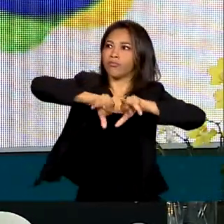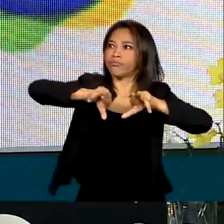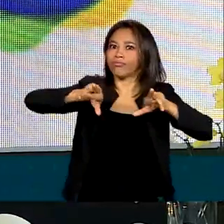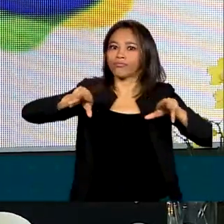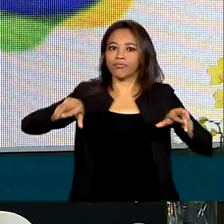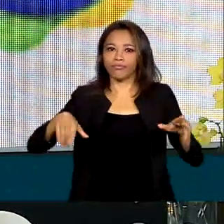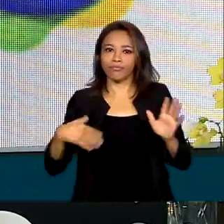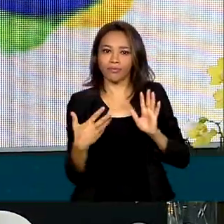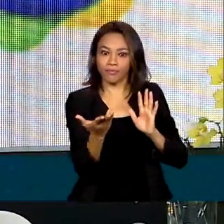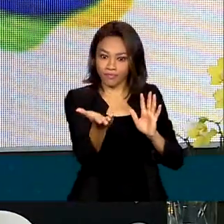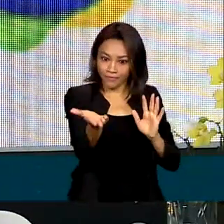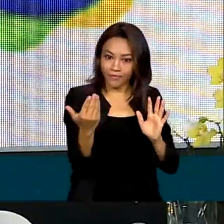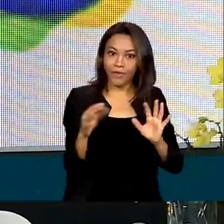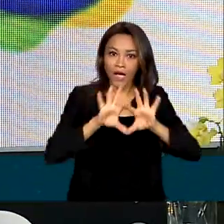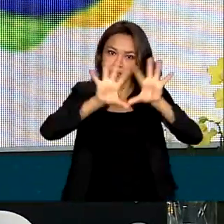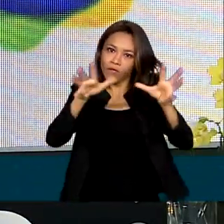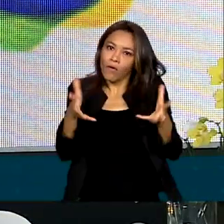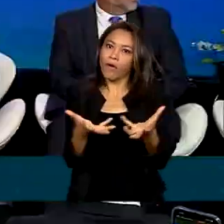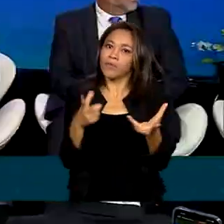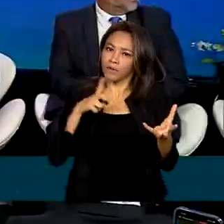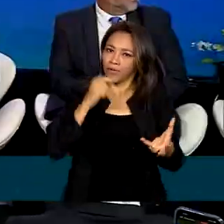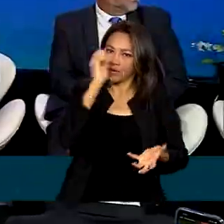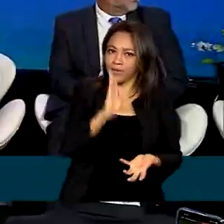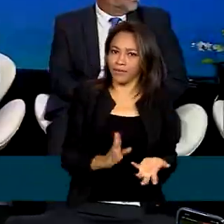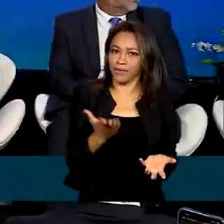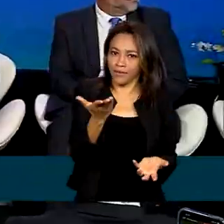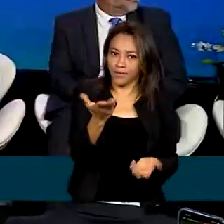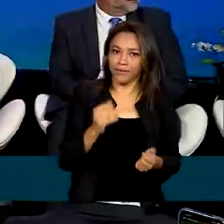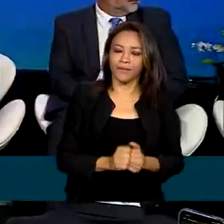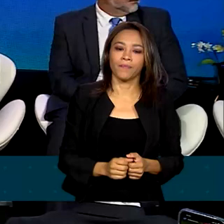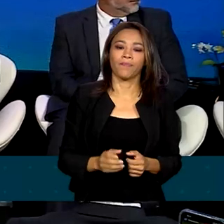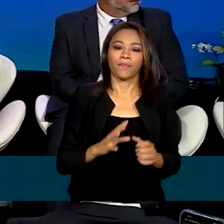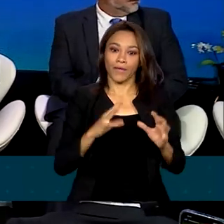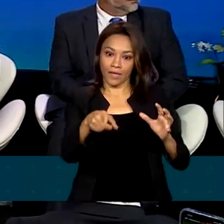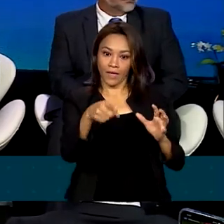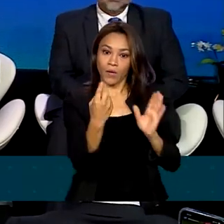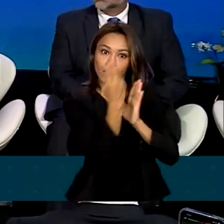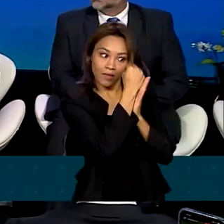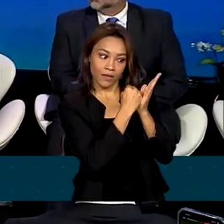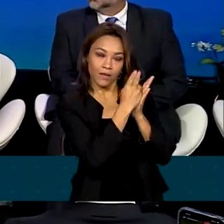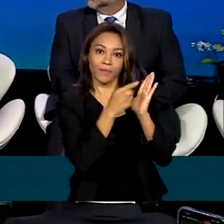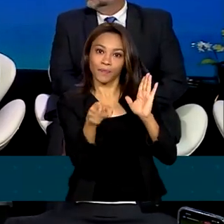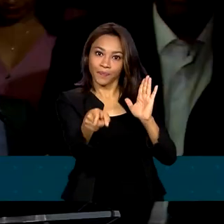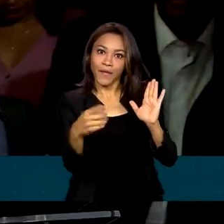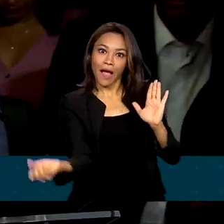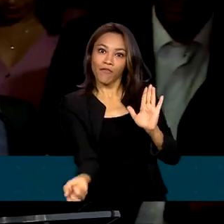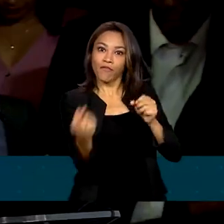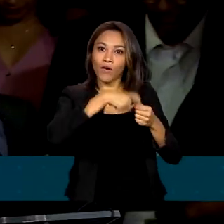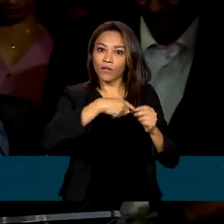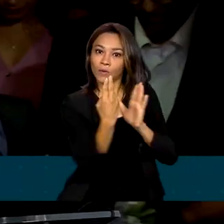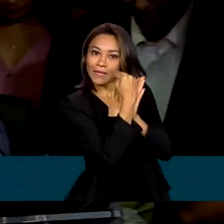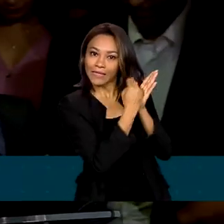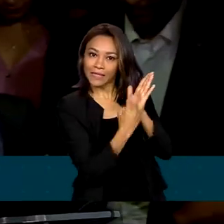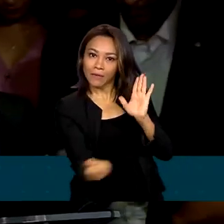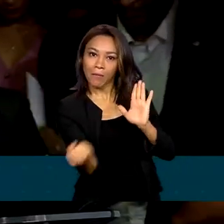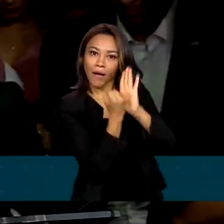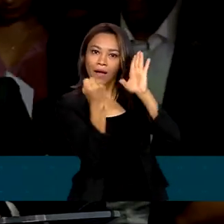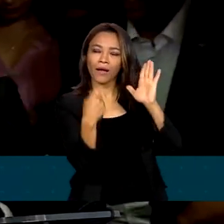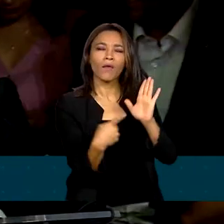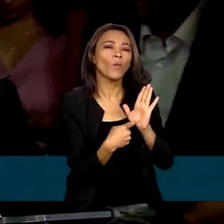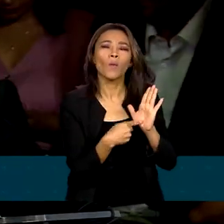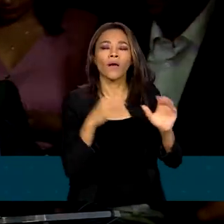as diferentes formas que a gente tem ali. Segundo a Embratur, a retomada da logomarca faz parte de uma